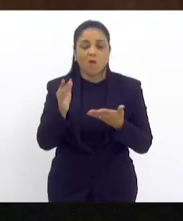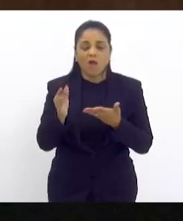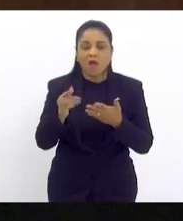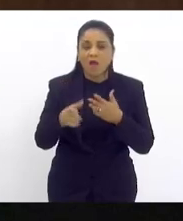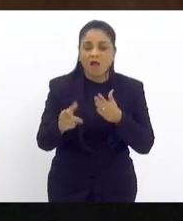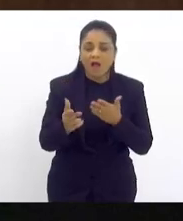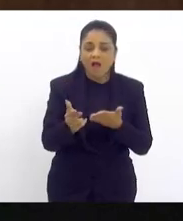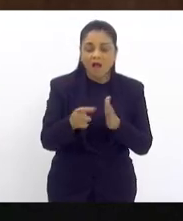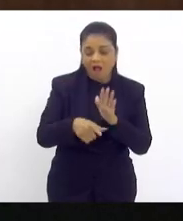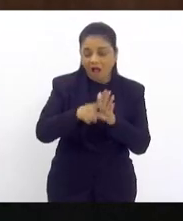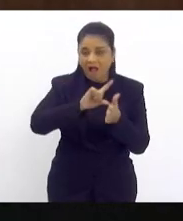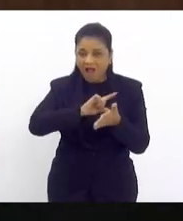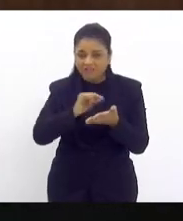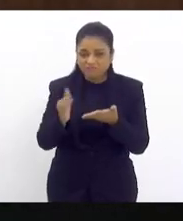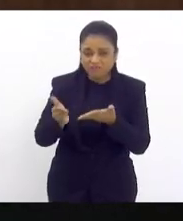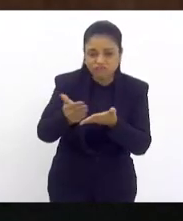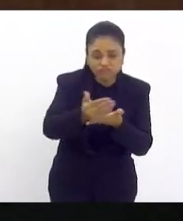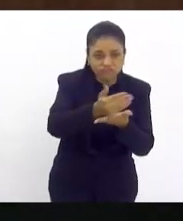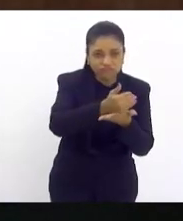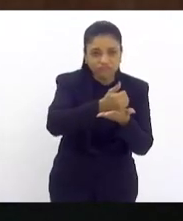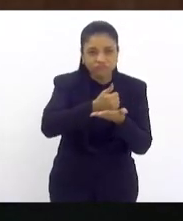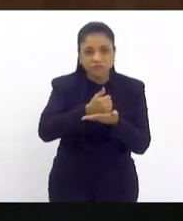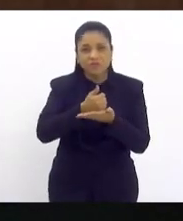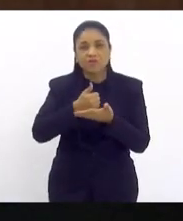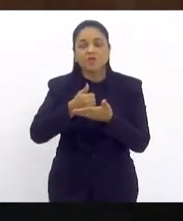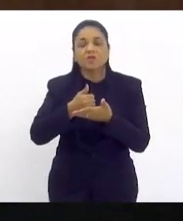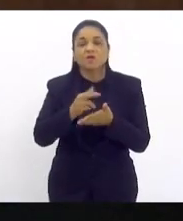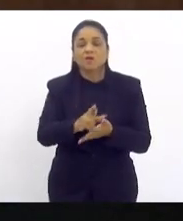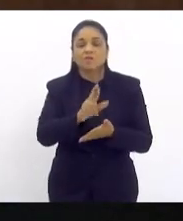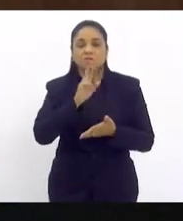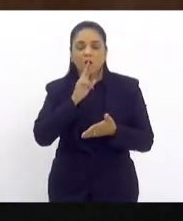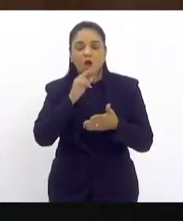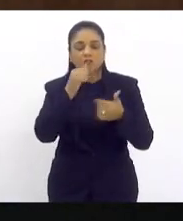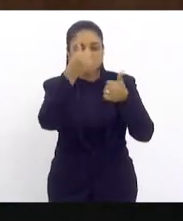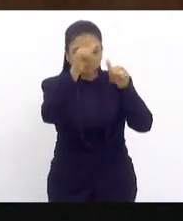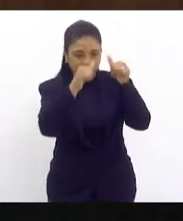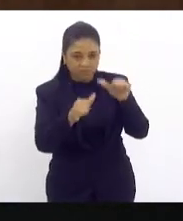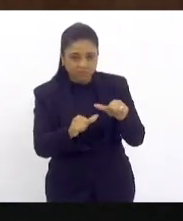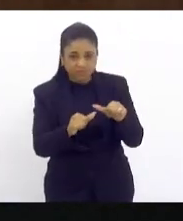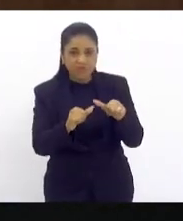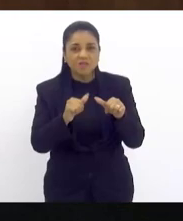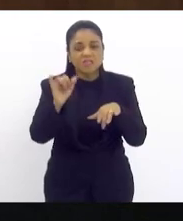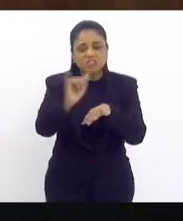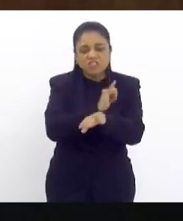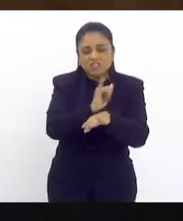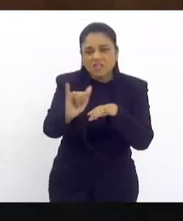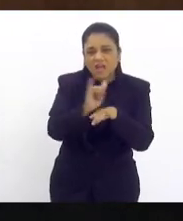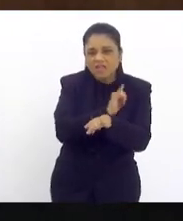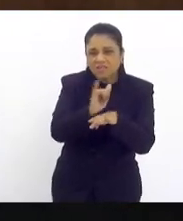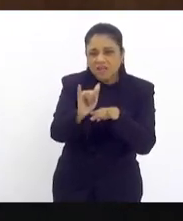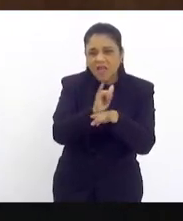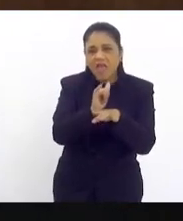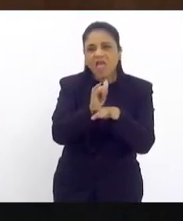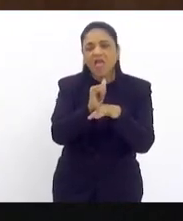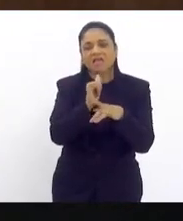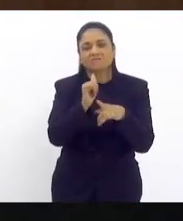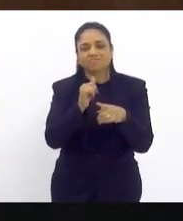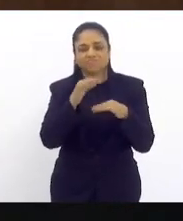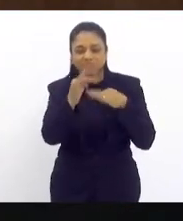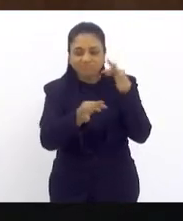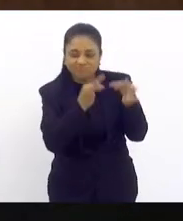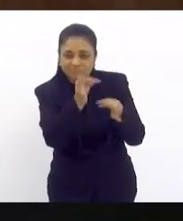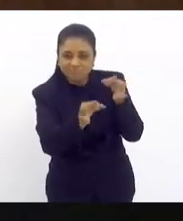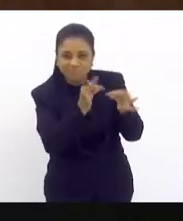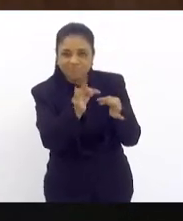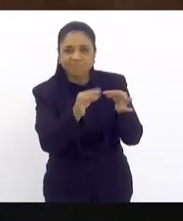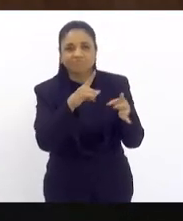estabelecer as estratégias de acompanhamento, as estratégias de atendimento. E hoje, deputado